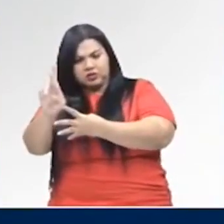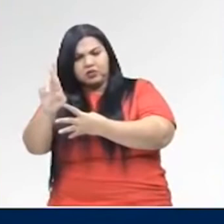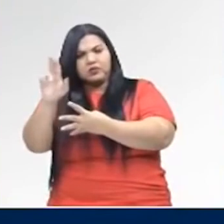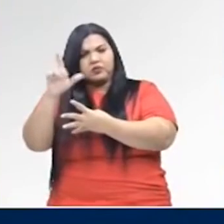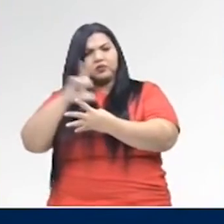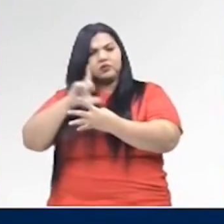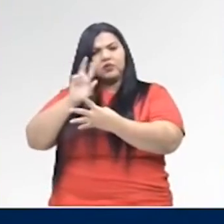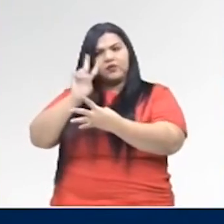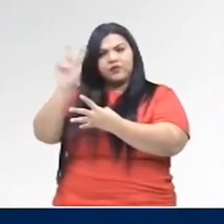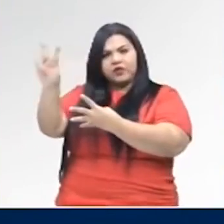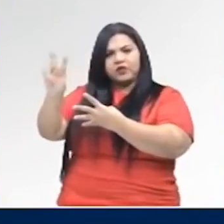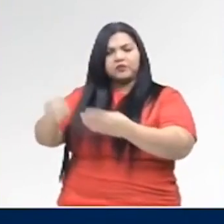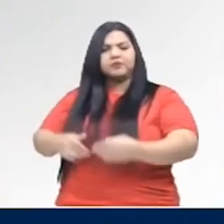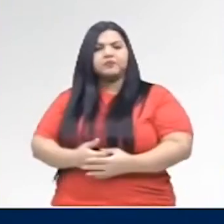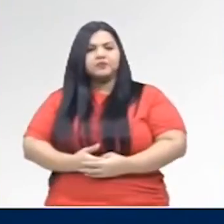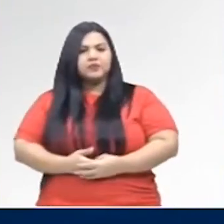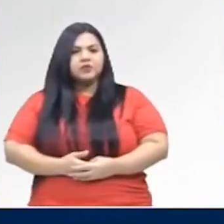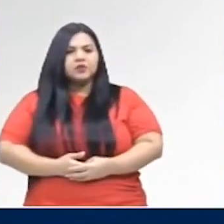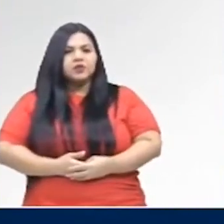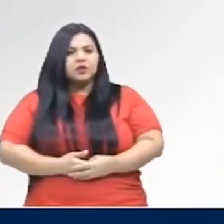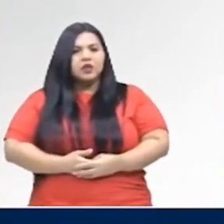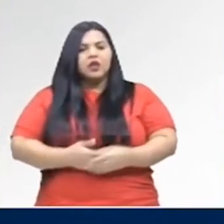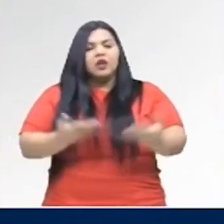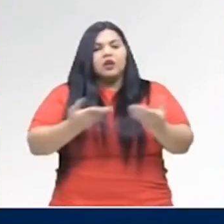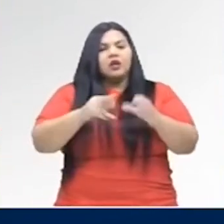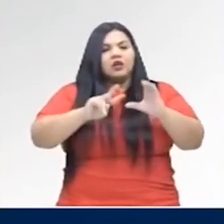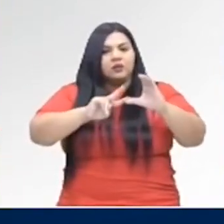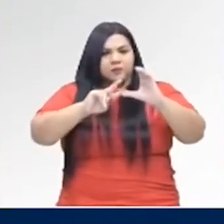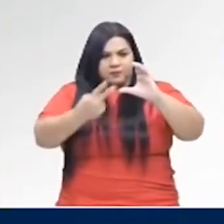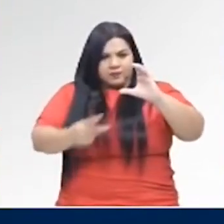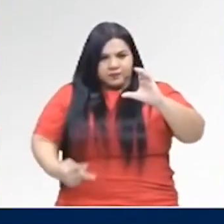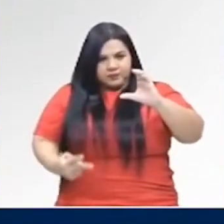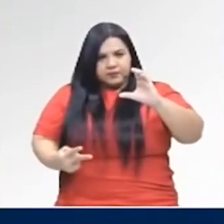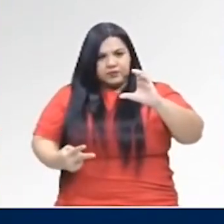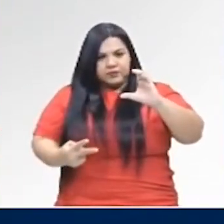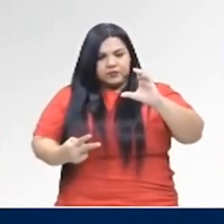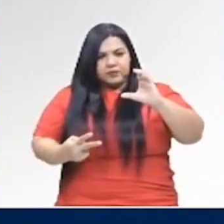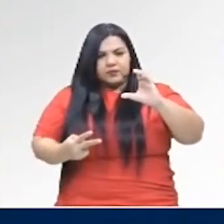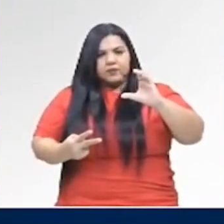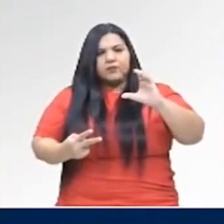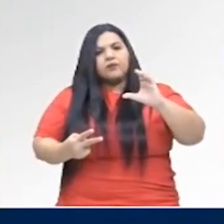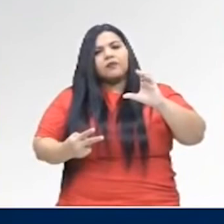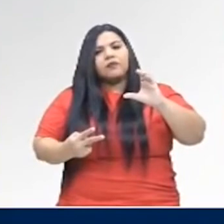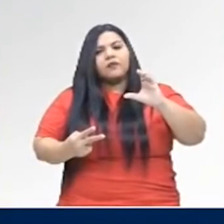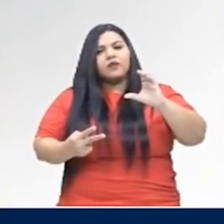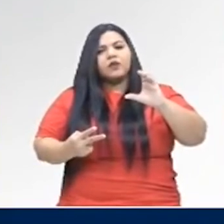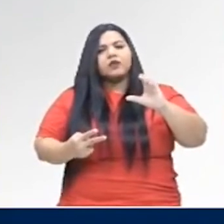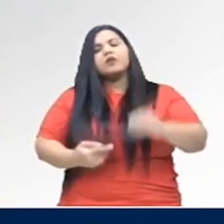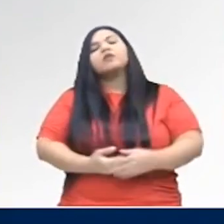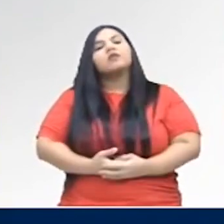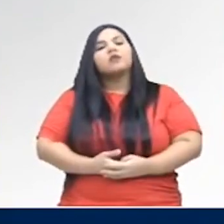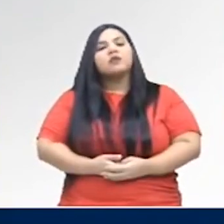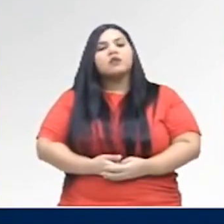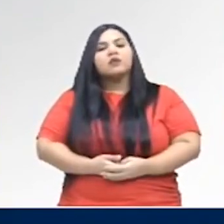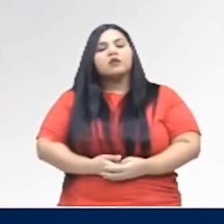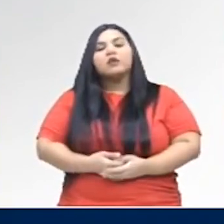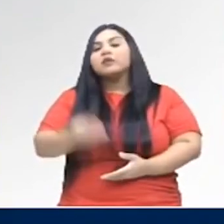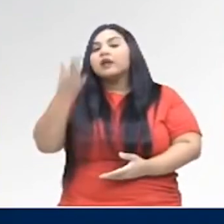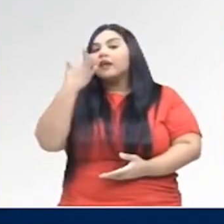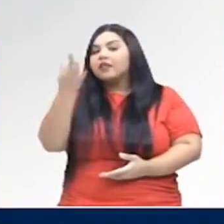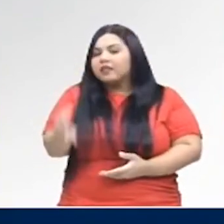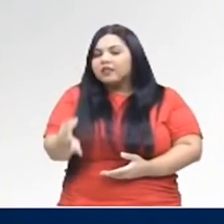visto. Muito bem. Vamos para a classificação dos verbos. Vamos lá. Classificação dos verbos quanto à conjugação. Então, preste atenção.